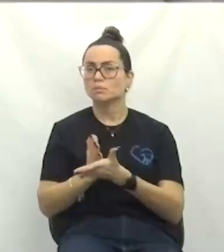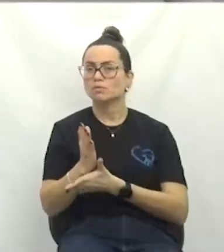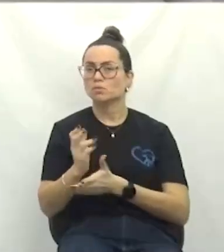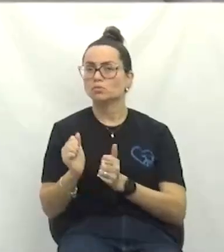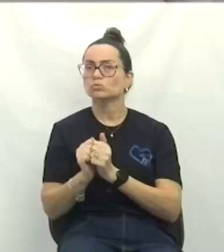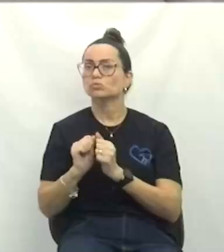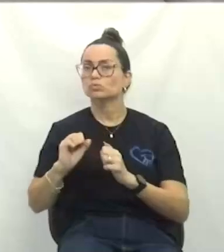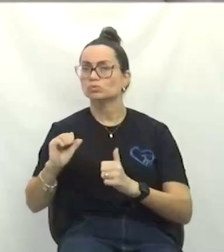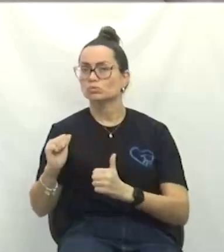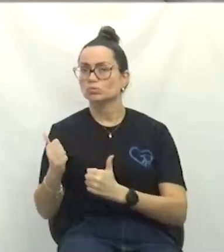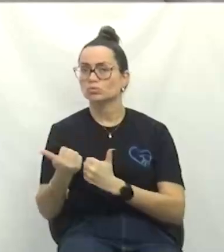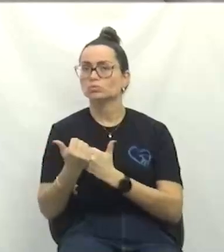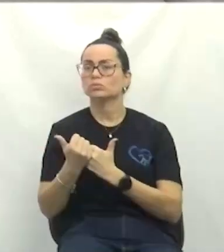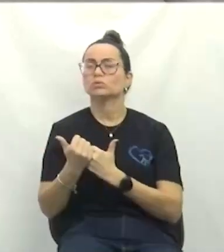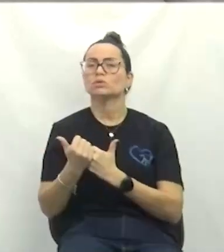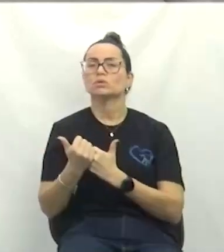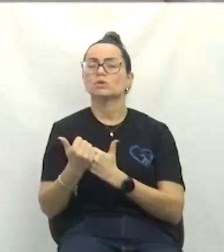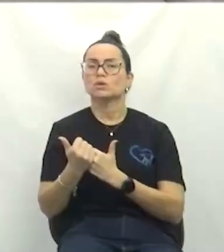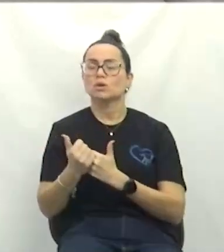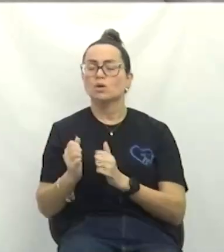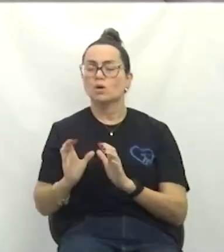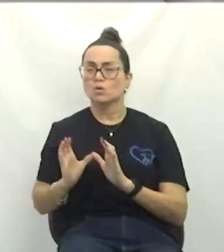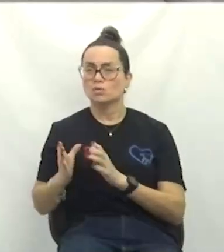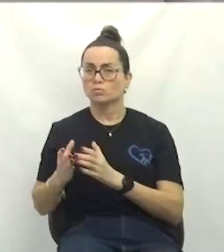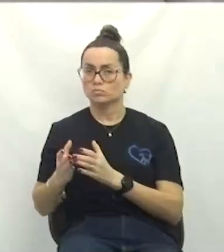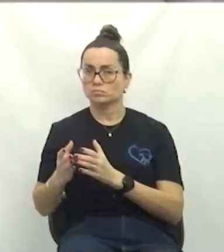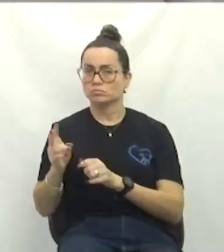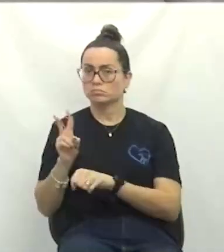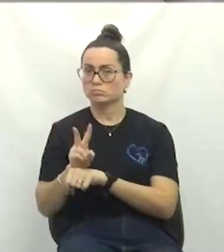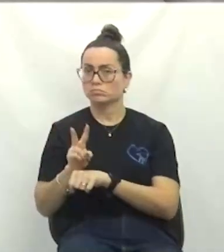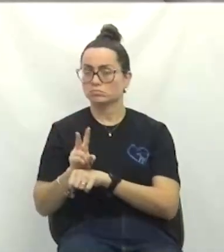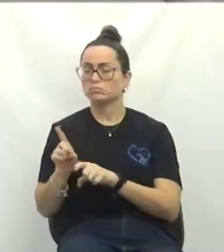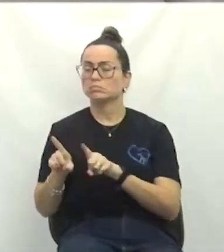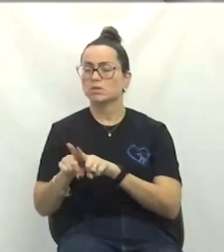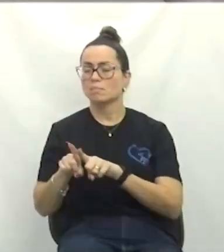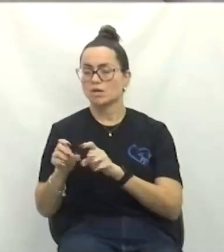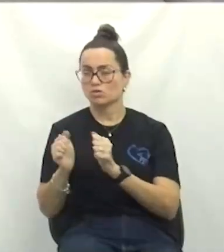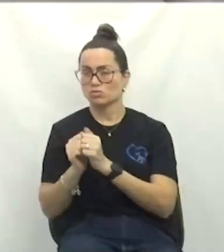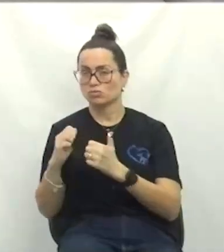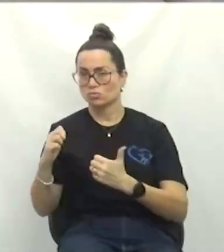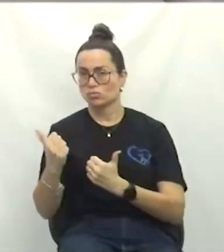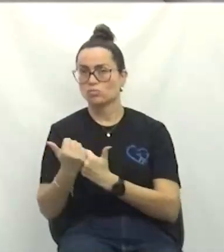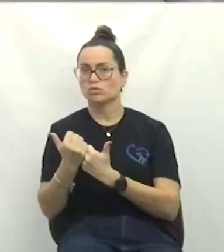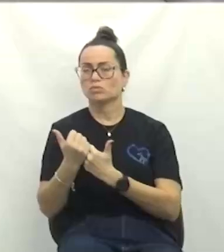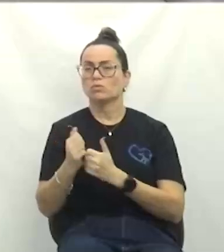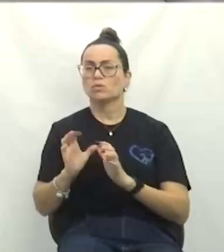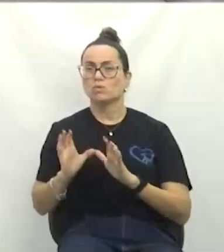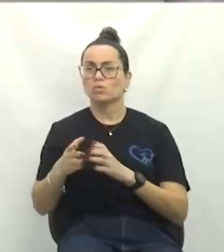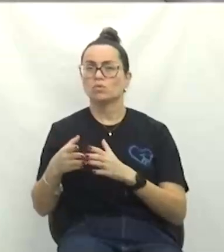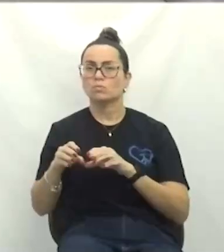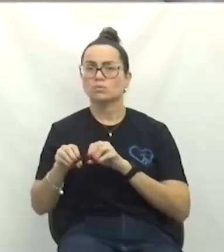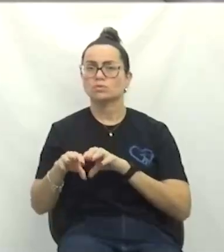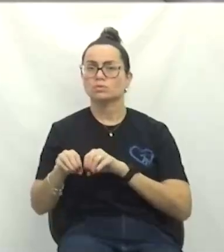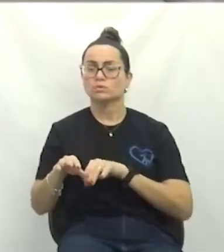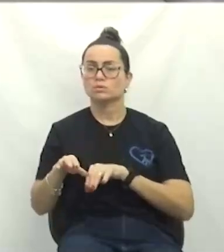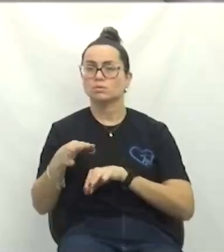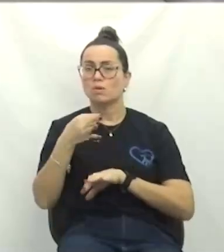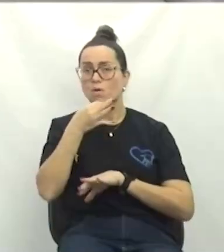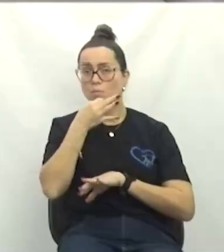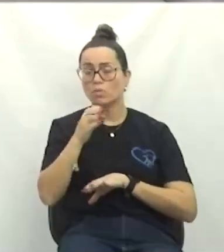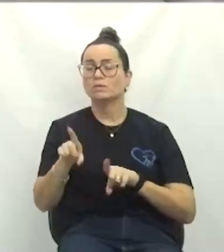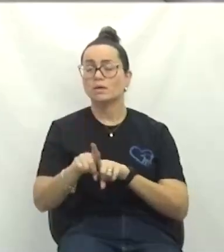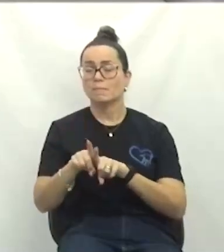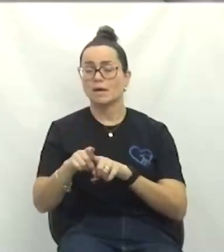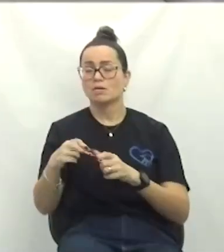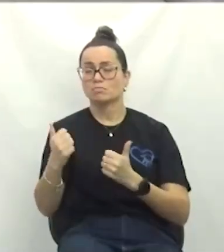substitutivo. A Comissão de Fiscalização opinou pela aprovação com o substitutivo. A Comissão de Educação opinou pela aprovação com o